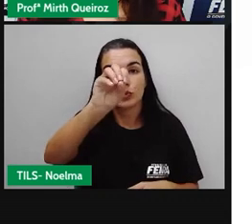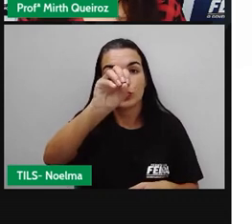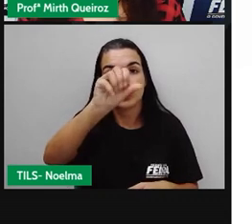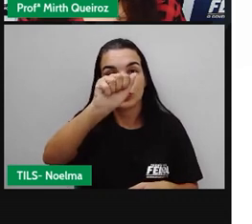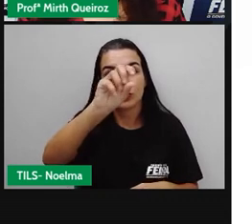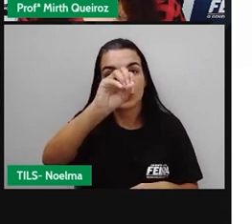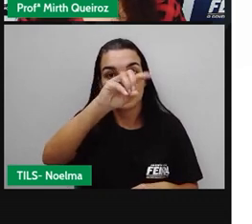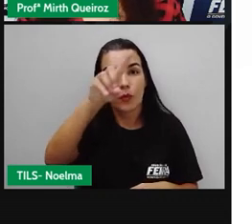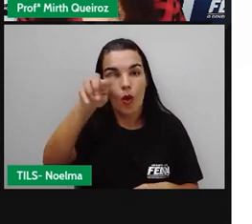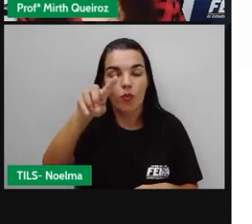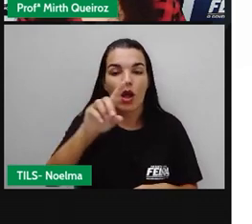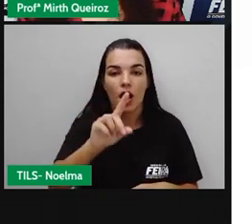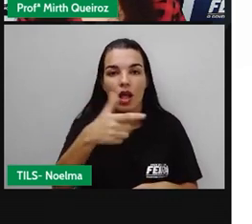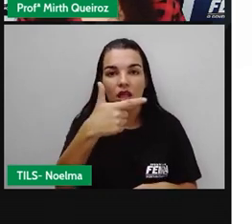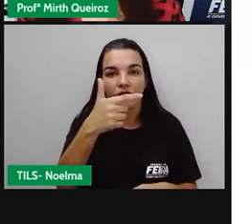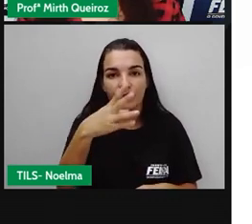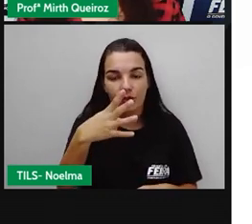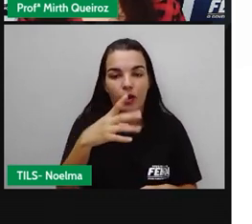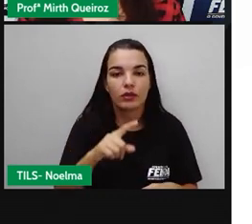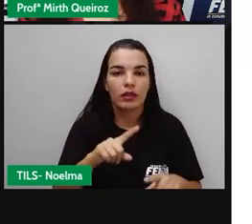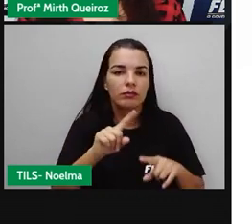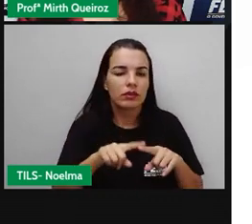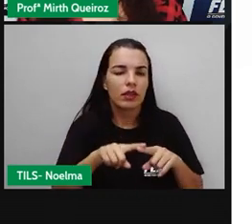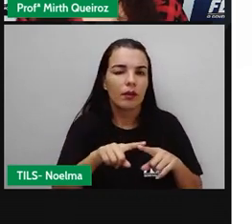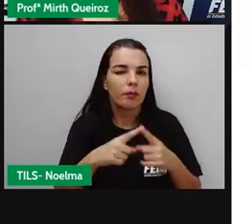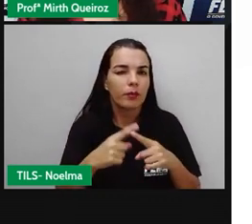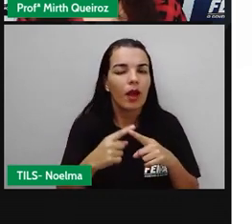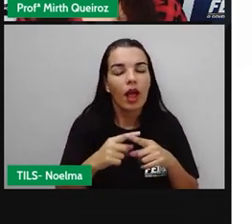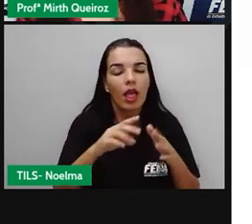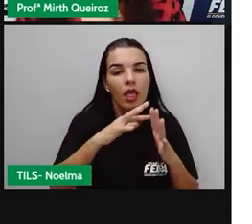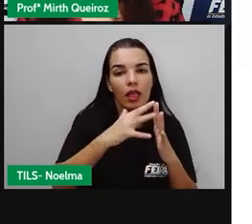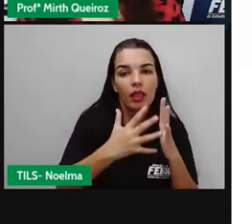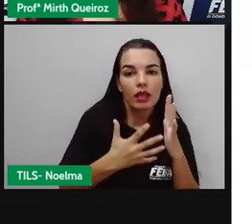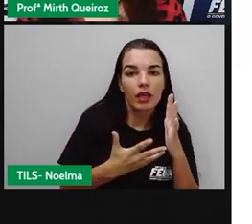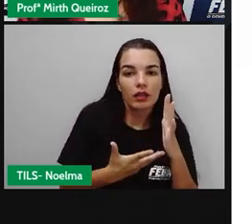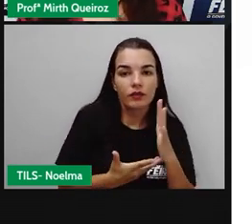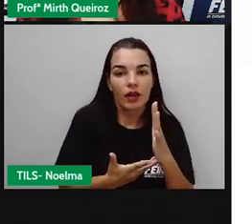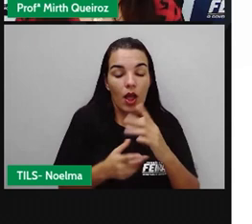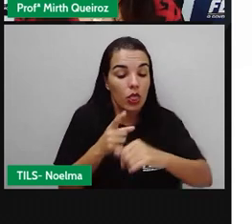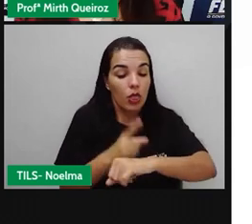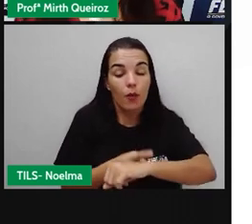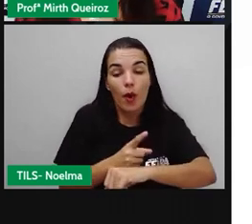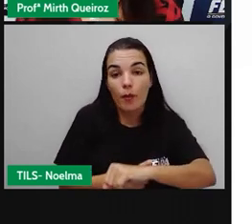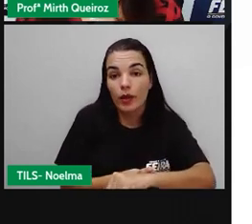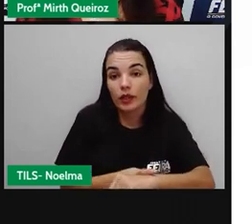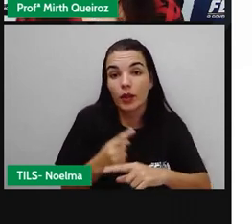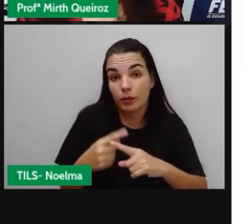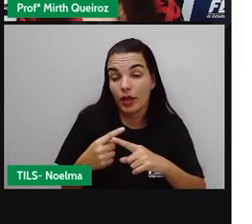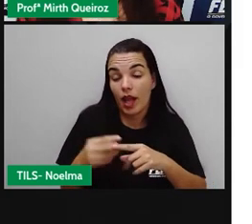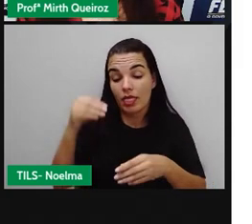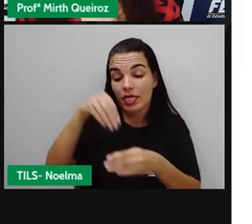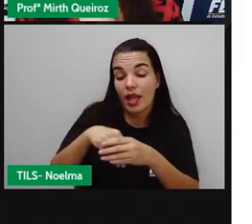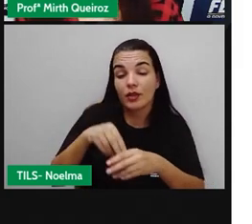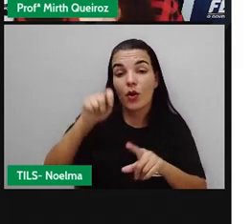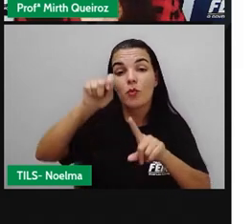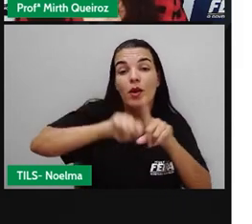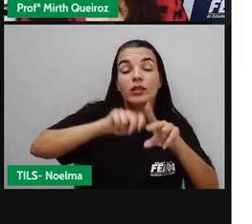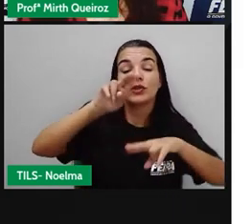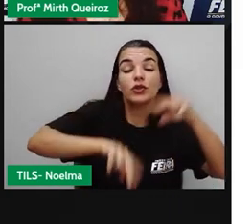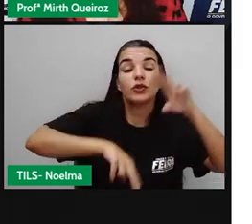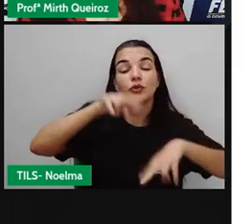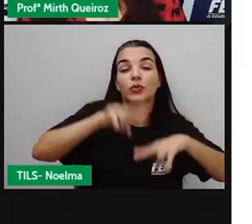Características da época não por acaso são chamadas juninas por acontecer aí no mês de junho.